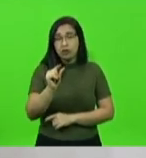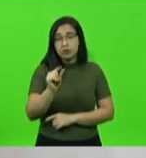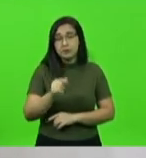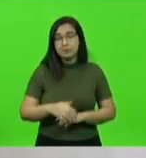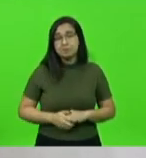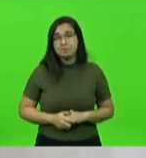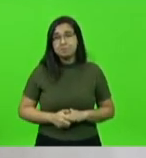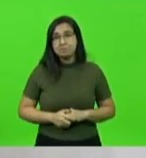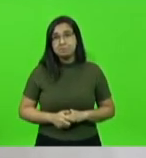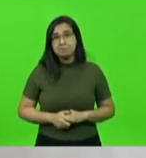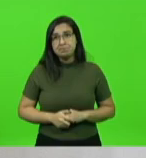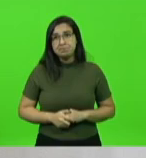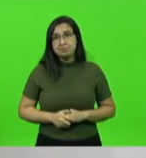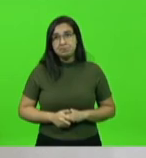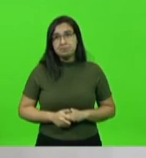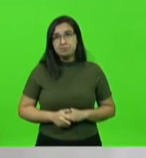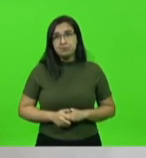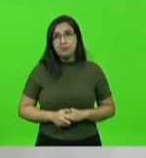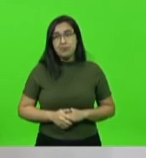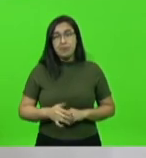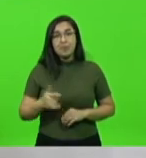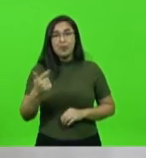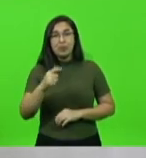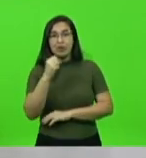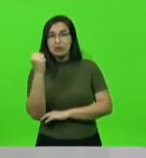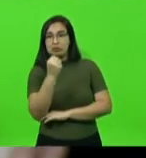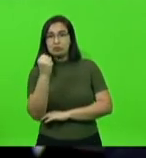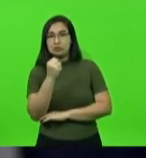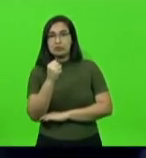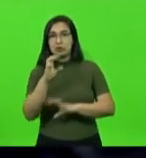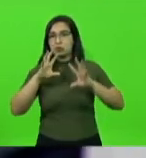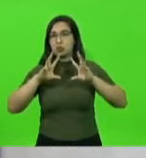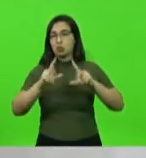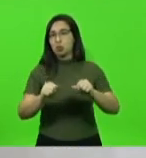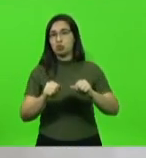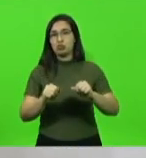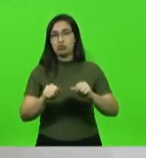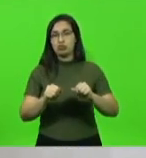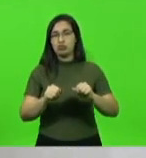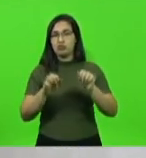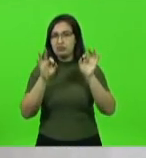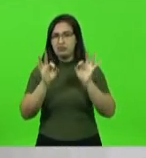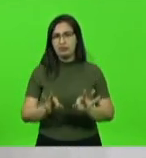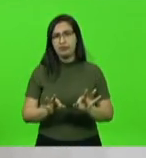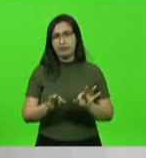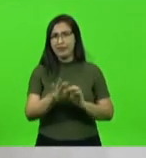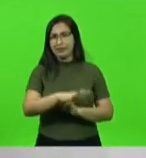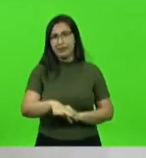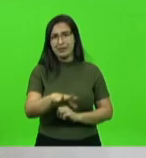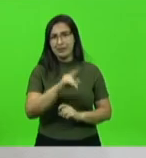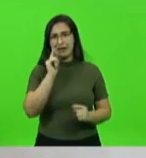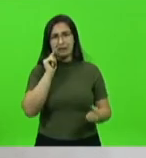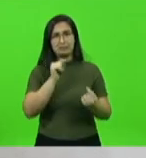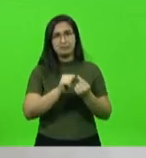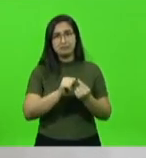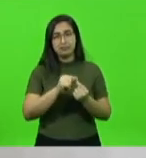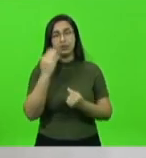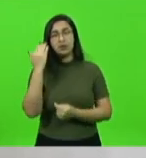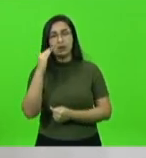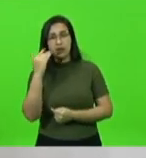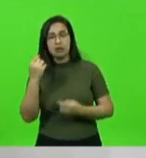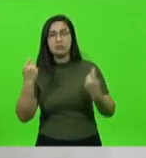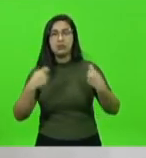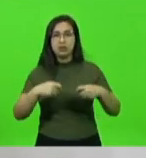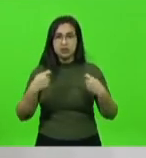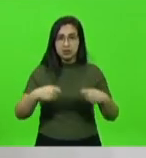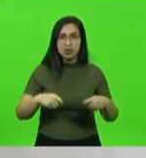Não existe um sucesso pleno e permanente nessa área. Entendam que a construção, ela deve